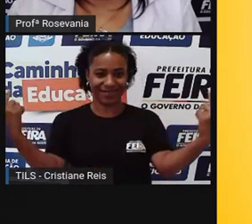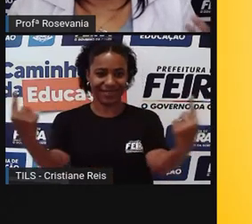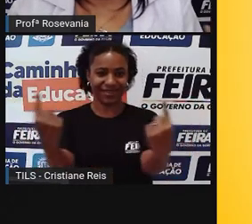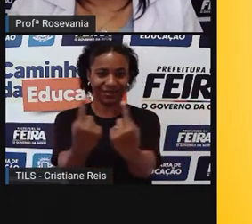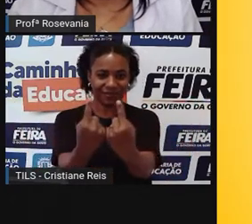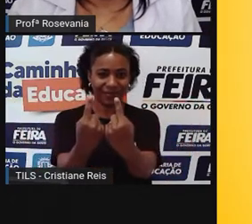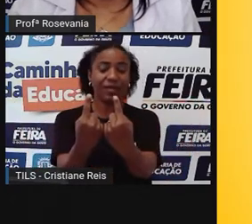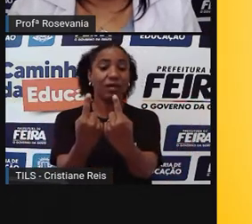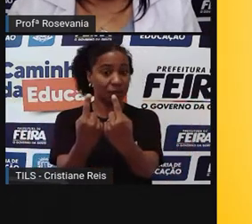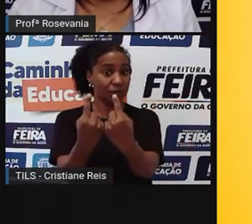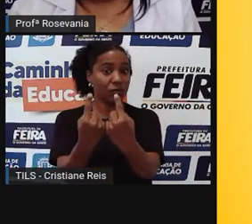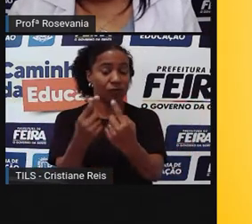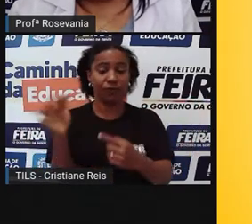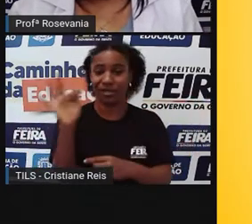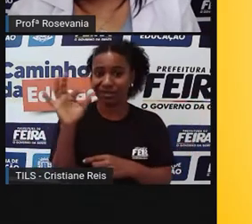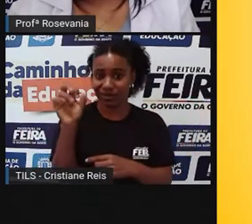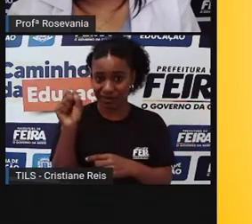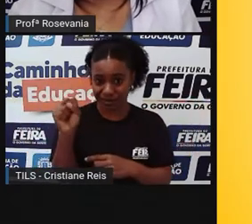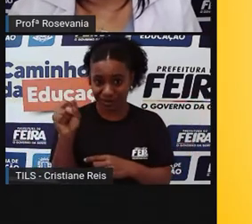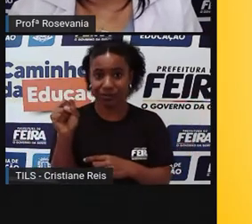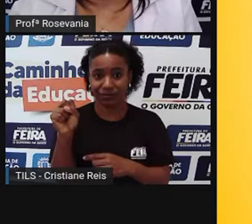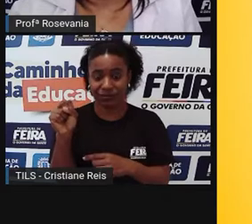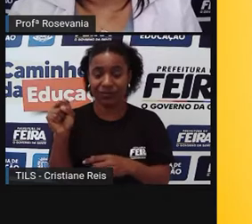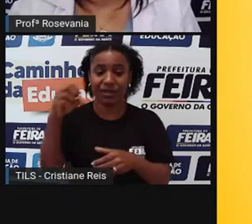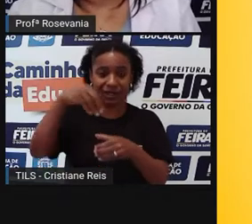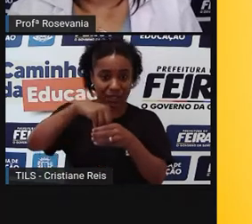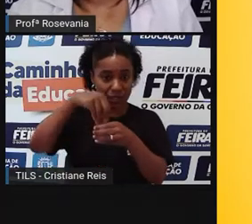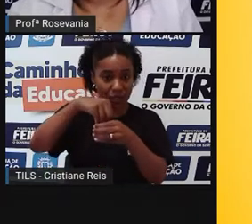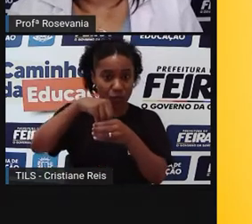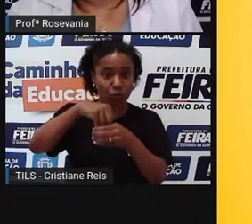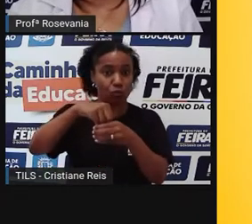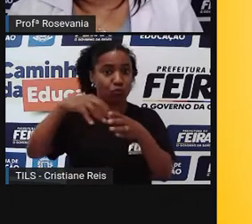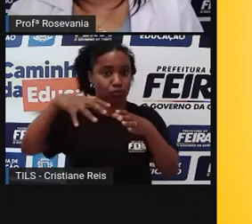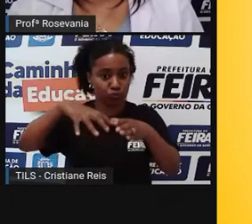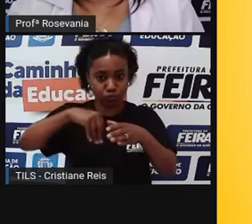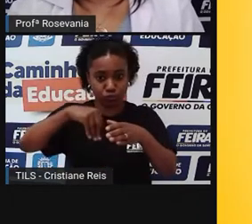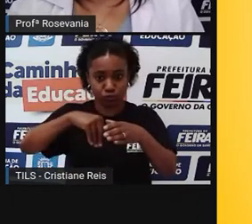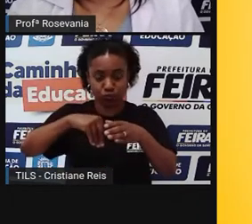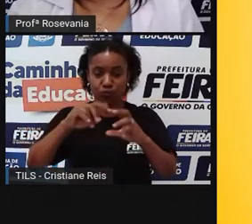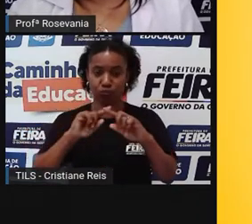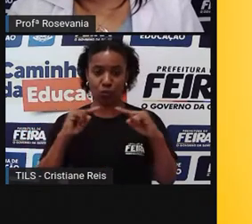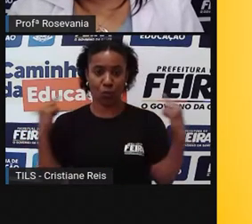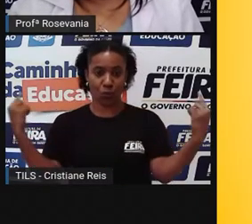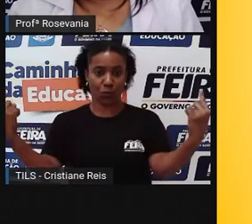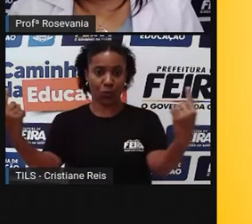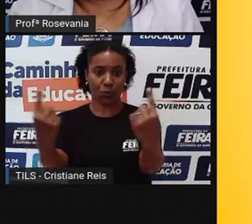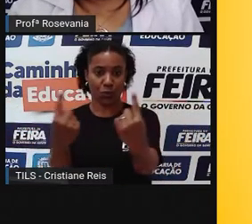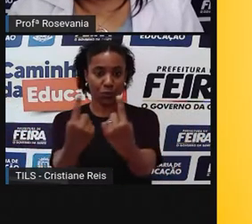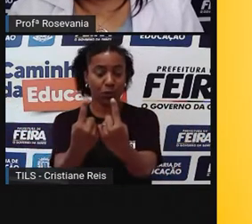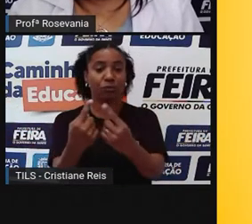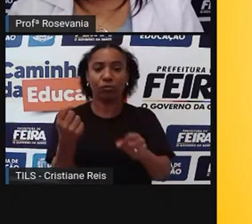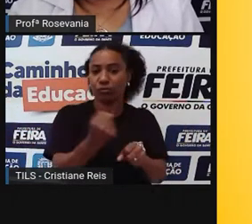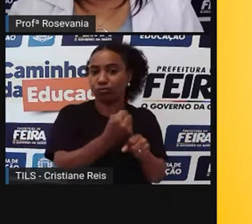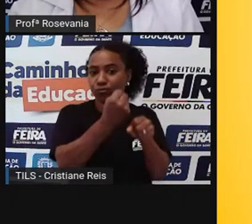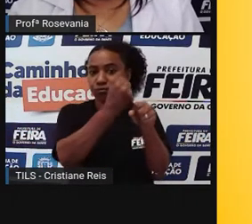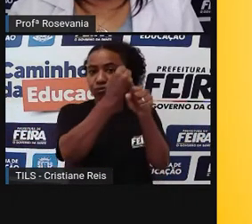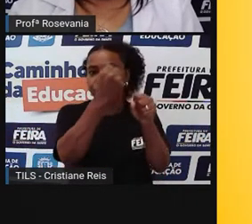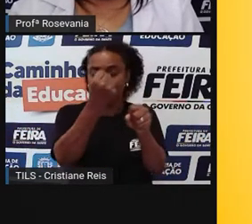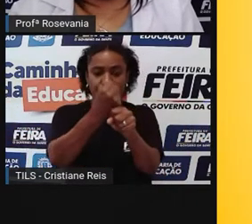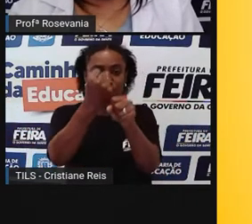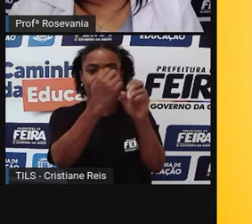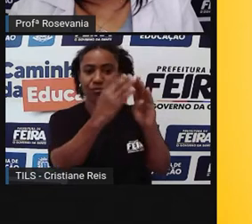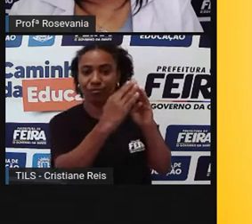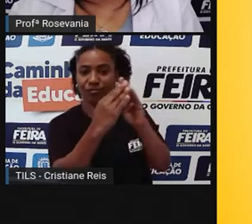não é um crescimento, pelo menos dentro do anel de contorno da cidade, desordenado. Ele tem uma característica mesmo de